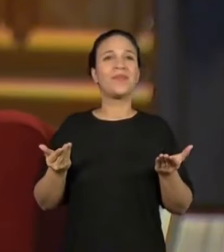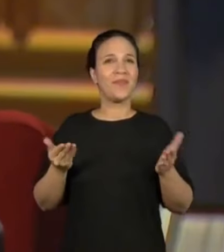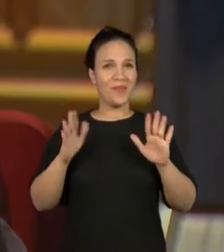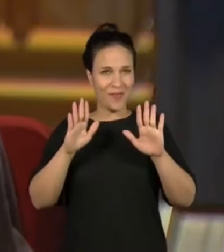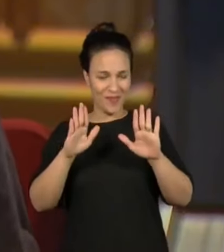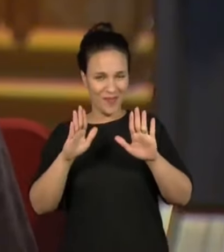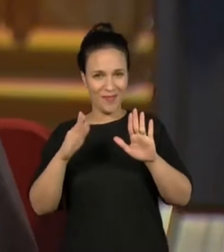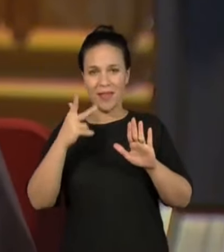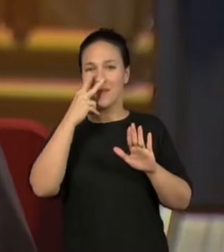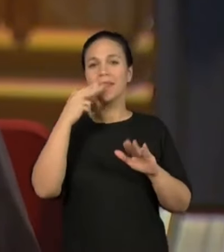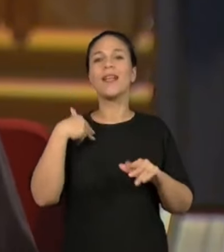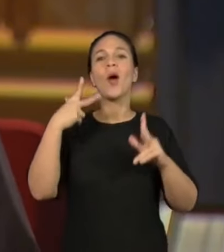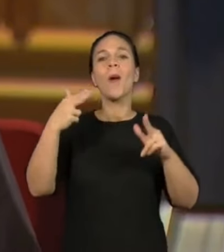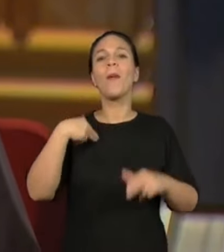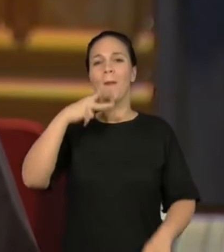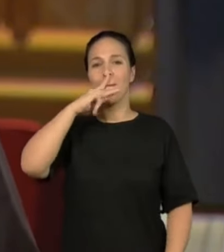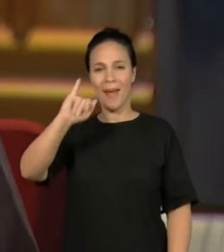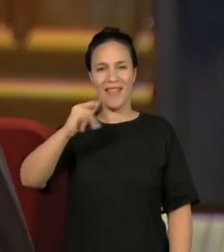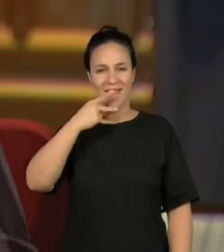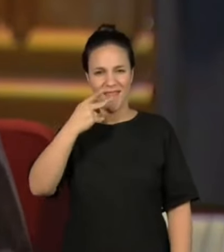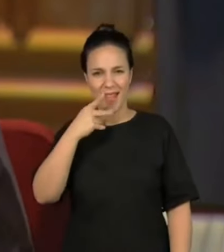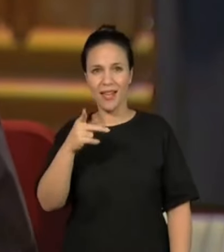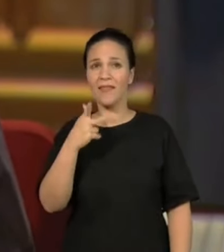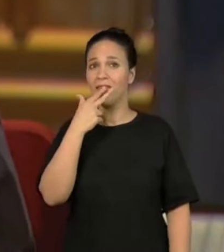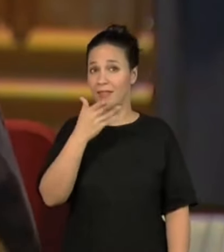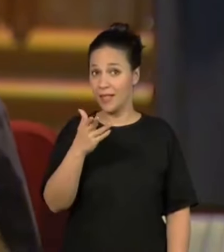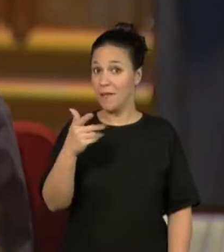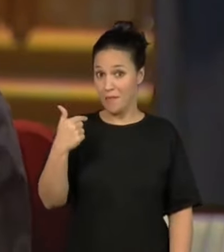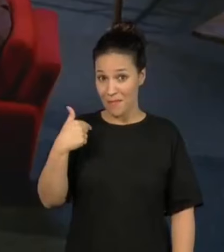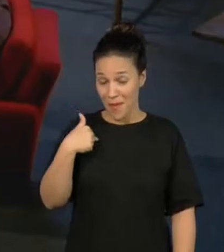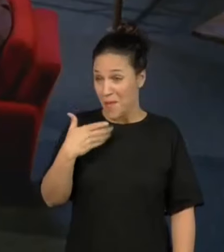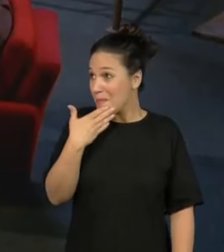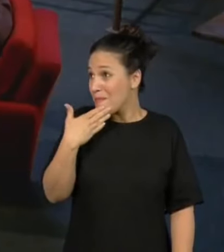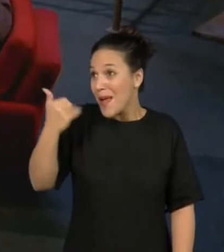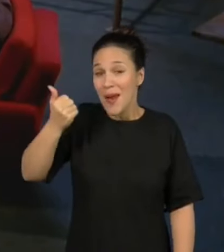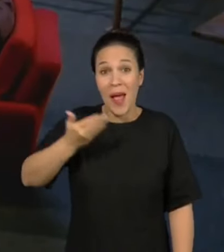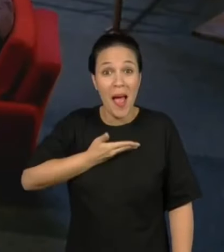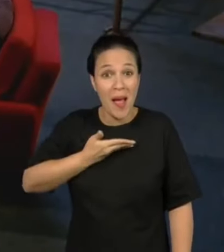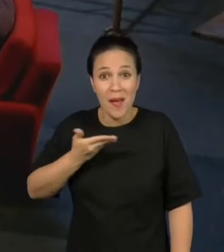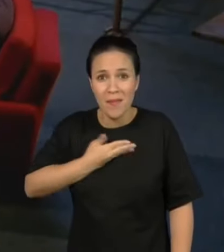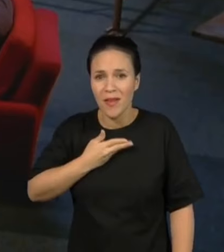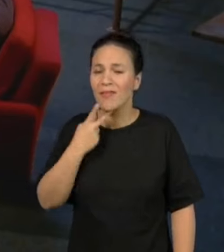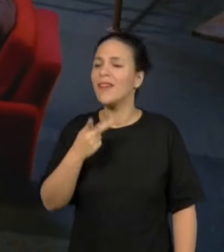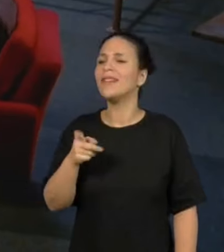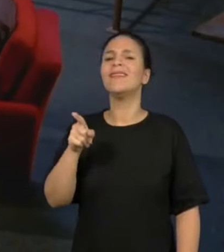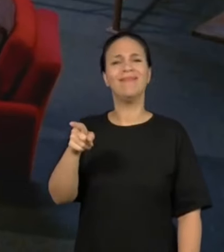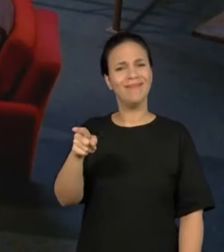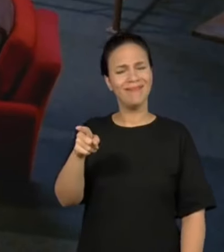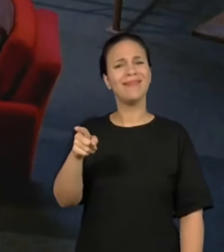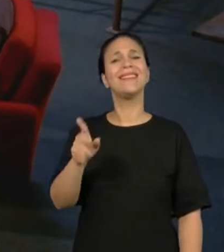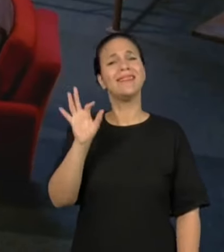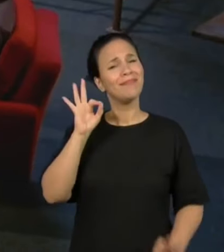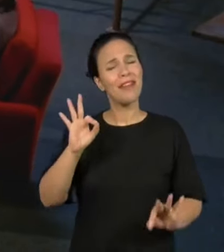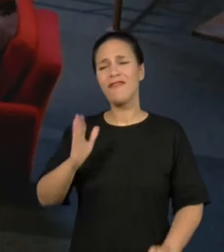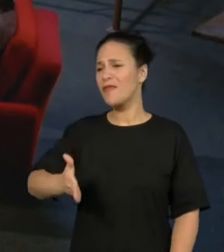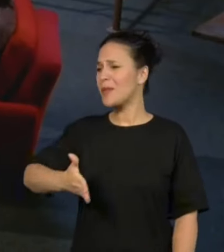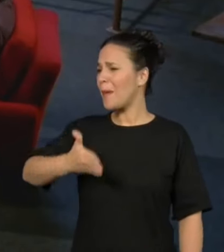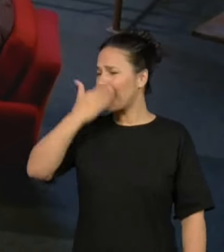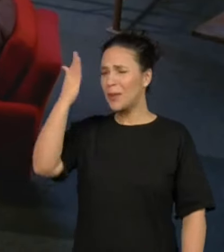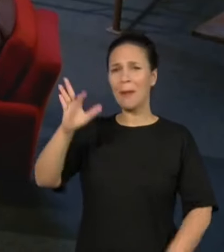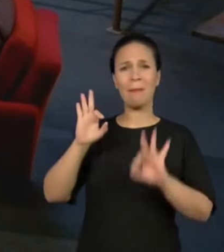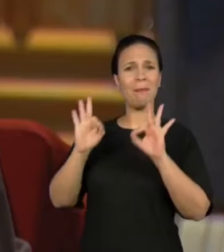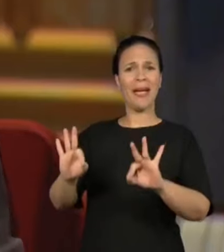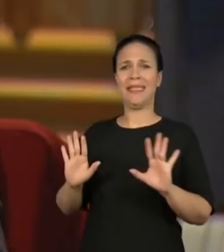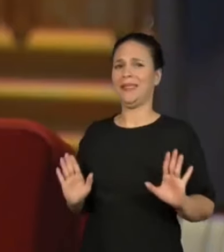Marcelo, parafraseando meu pai, também era o meu... Olha, eu estou falando do meu melhor amigo. Eu também era um bom filho da puta, entendeu? Porra,